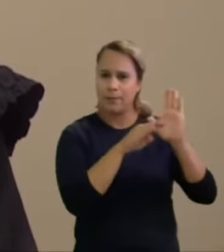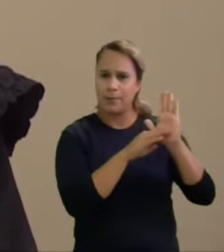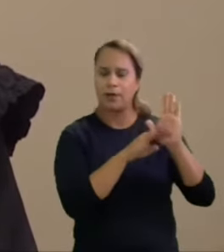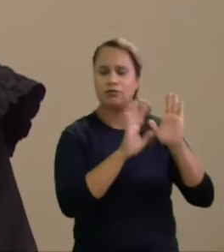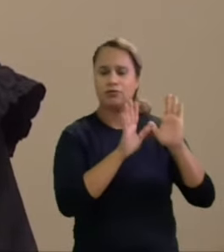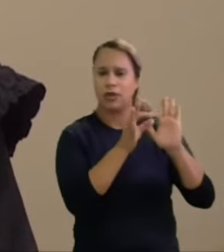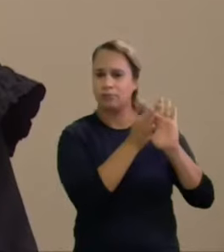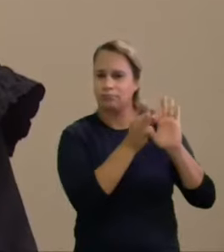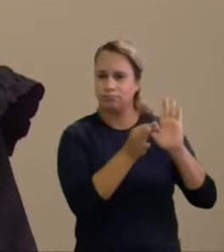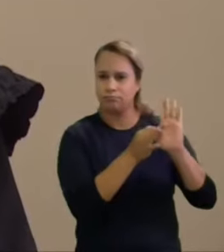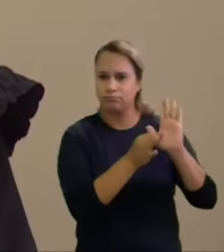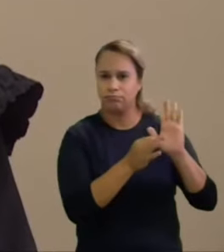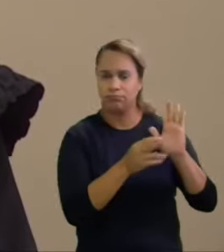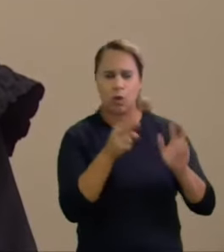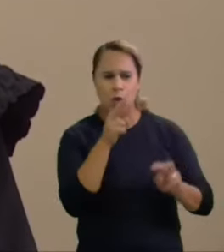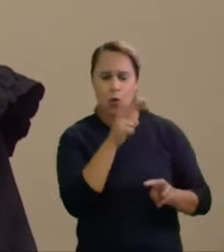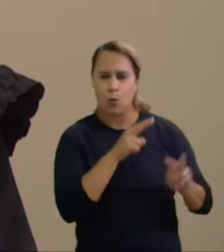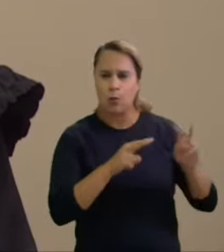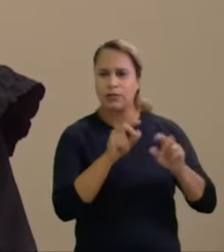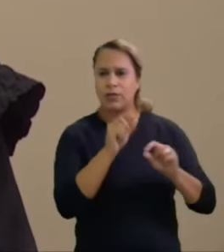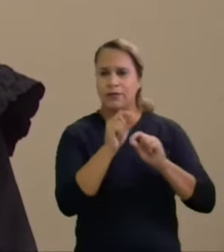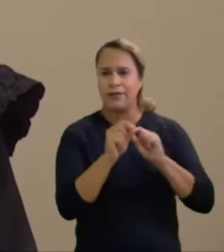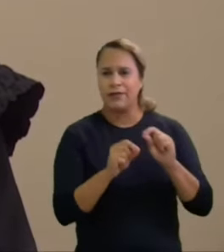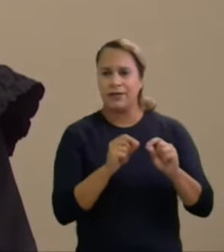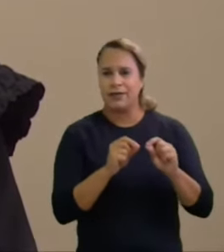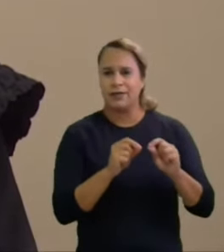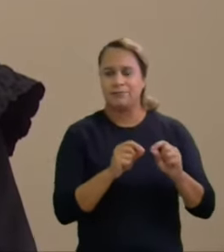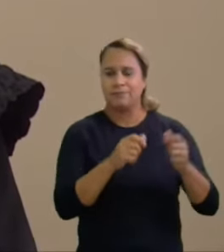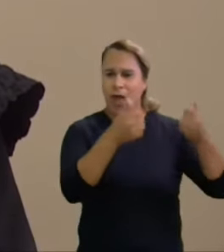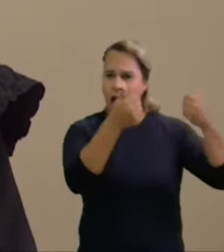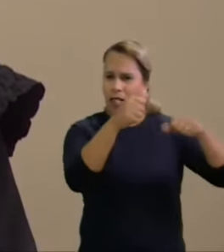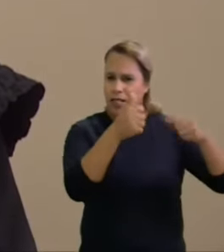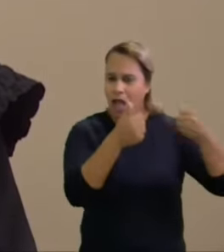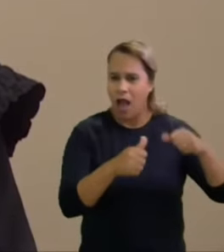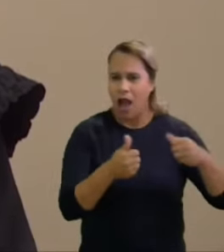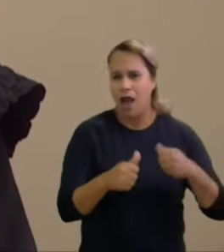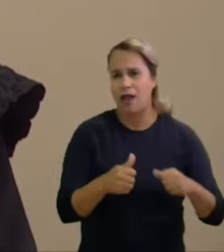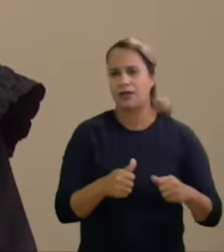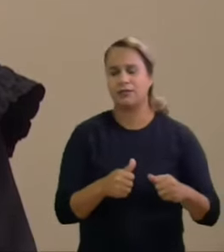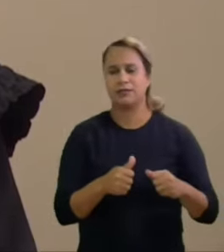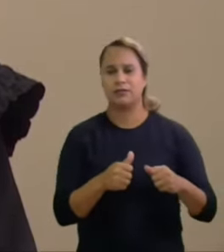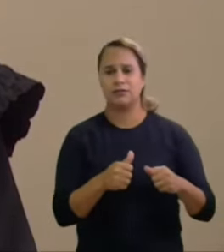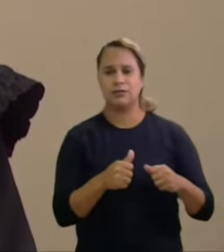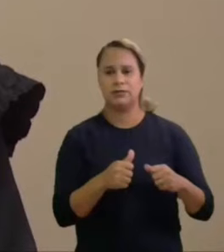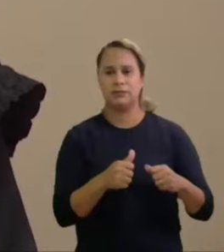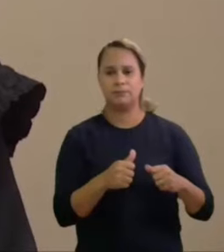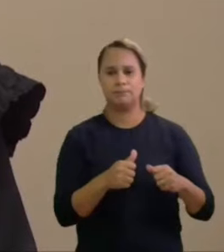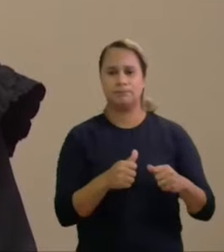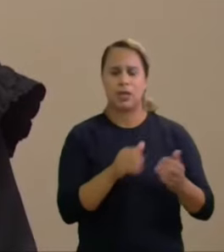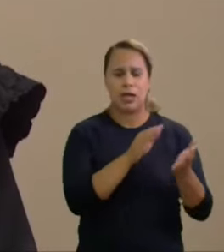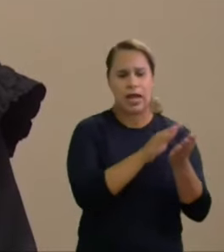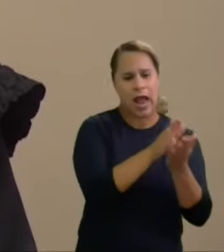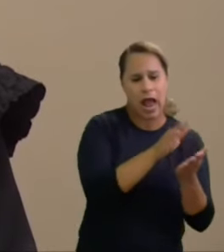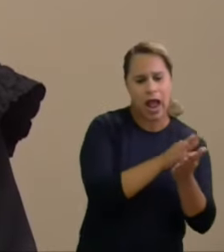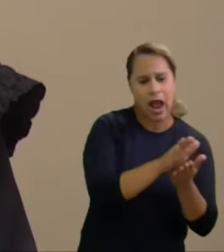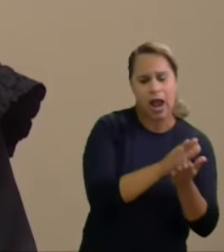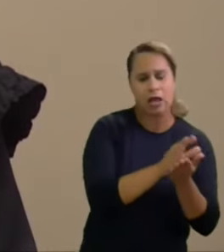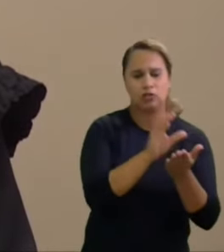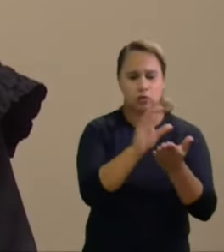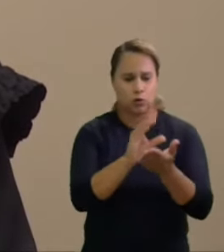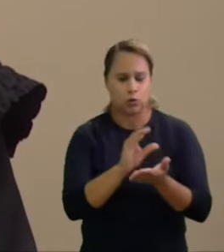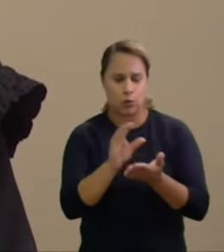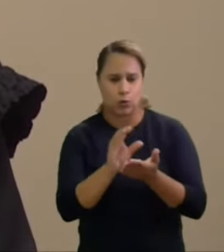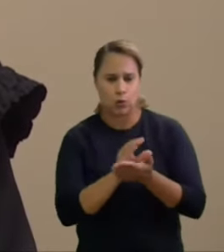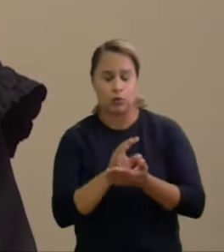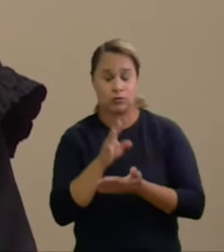observa da análise das imputações referentes aos ilícitos de captação ou gasto ilícito de recursos corrupção eleitoral e abuso